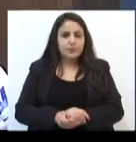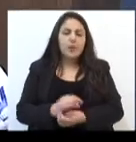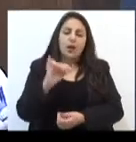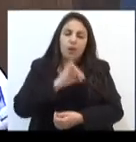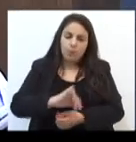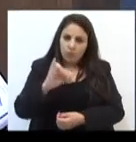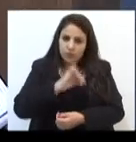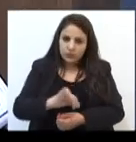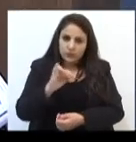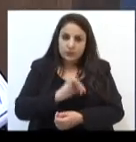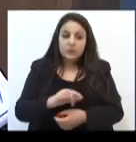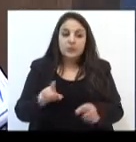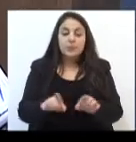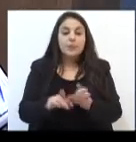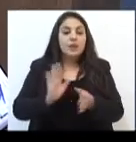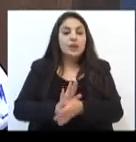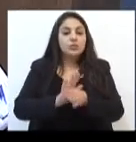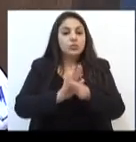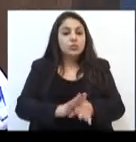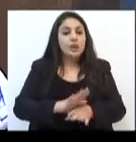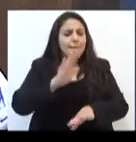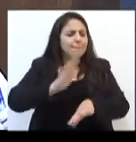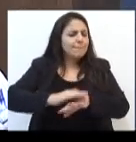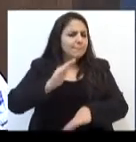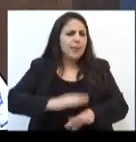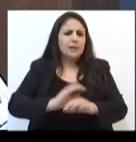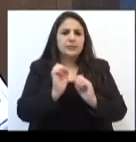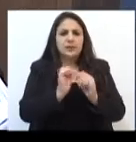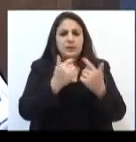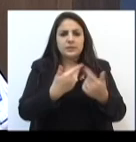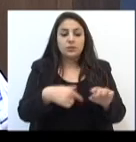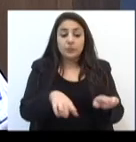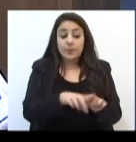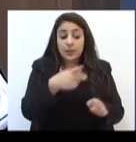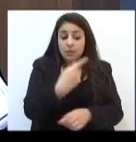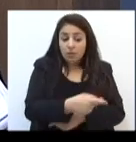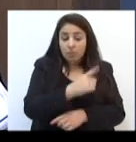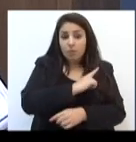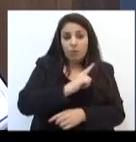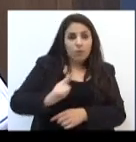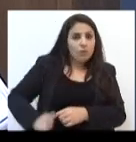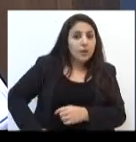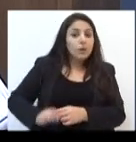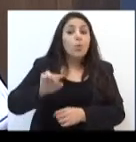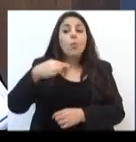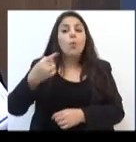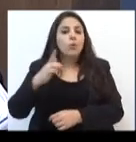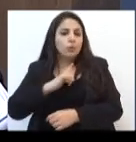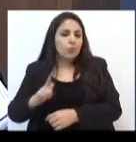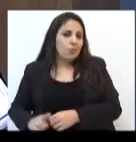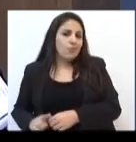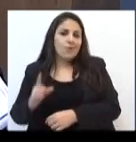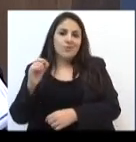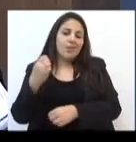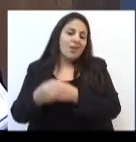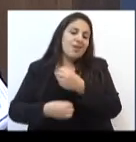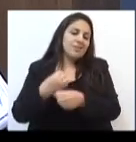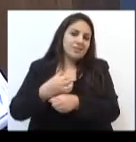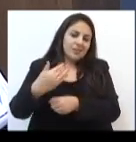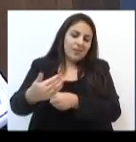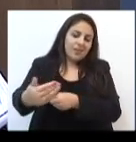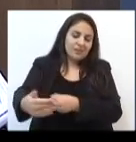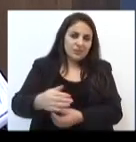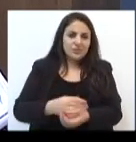Um plano importante que vai nortear as próximas ações, tanto deste governo quanto dos demais governos, ao longo de 10